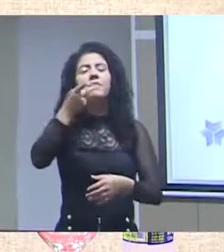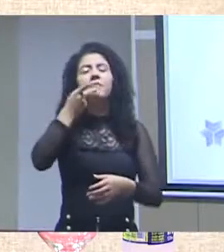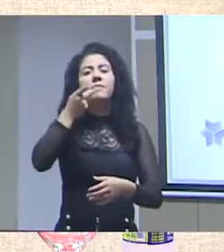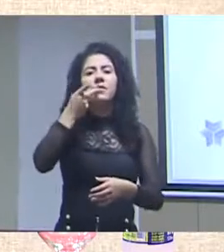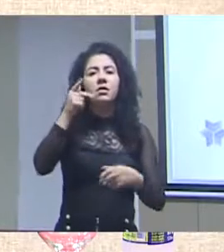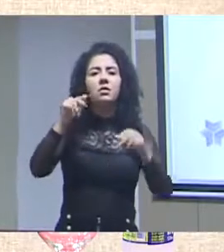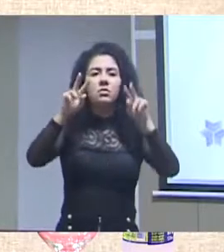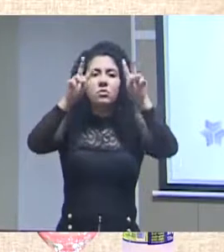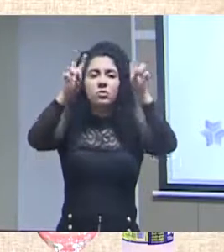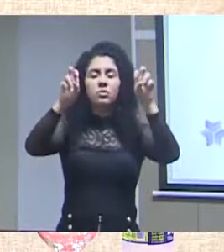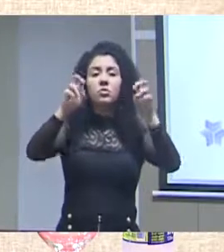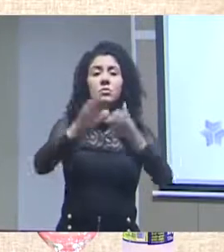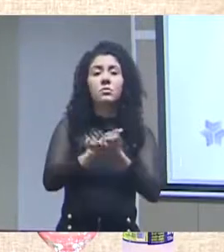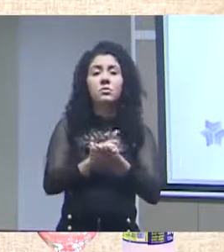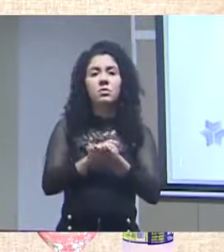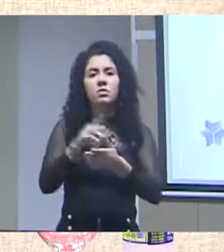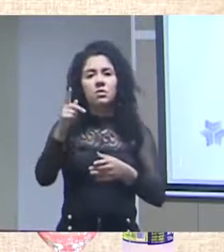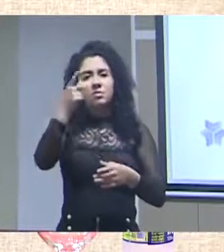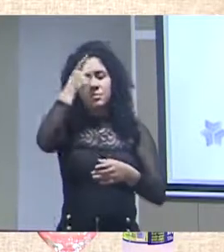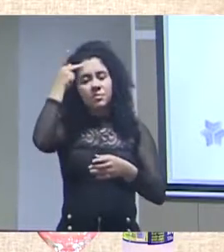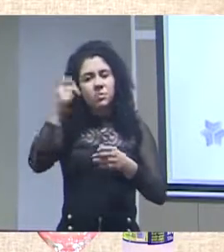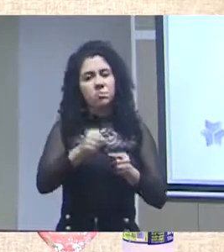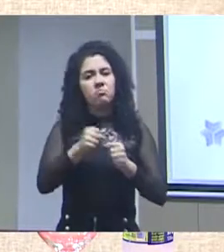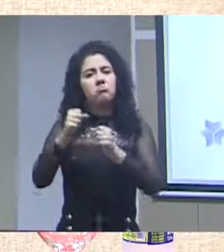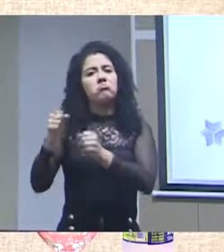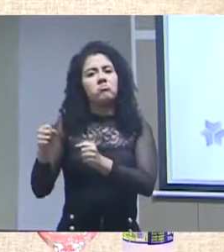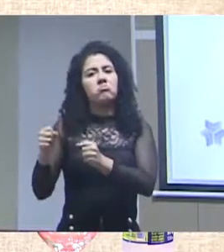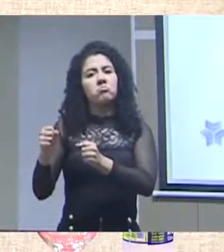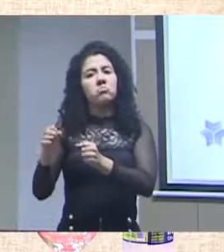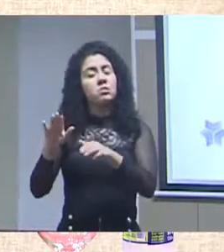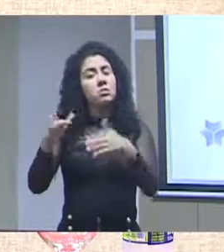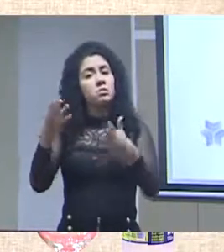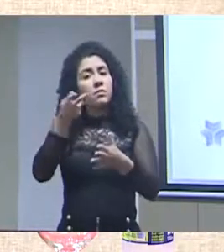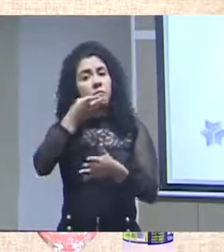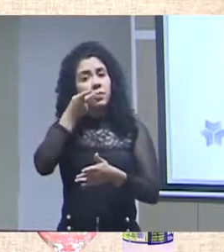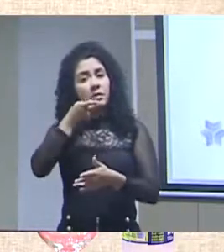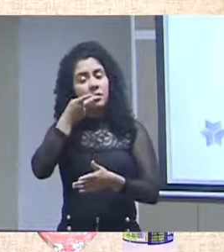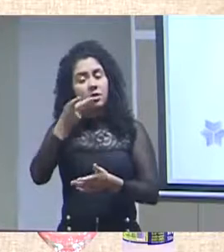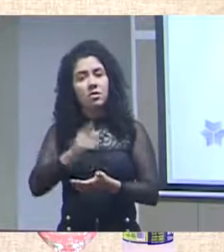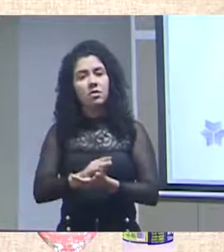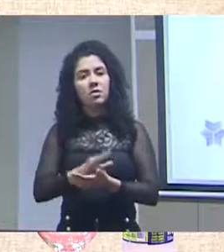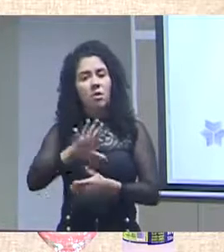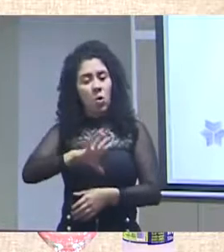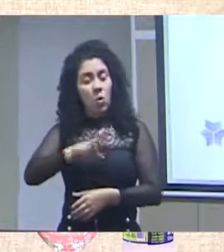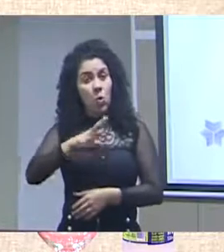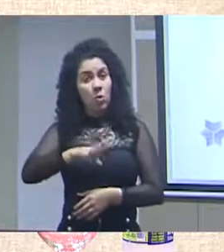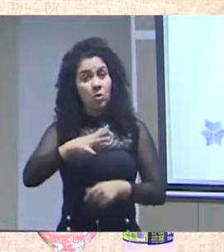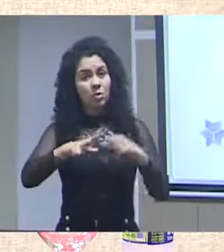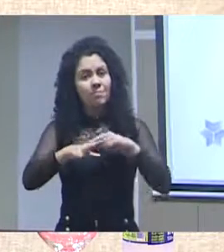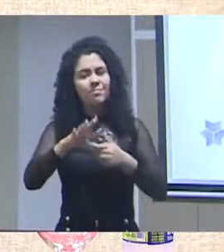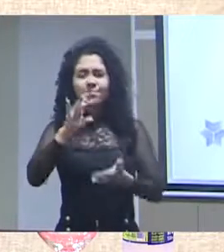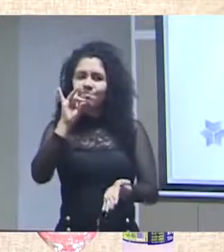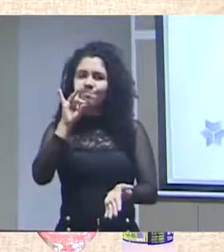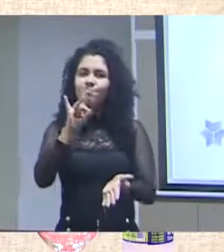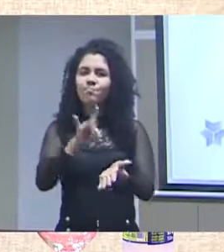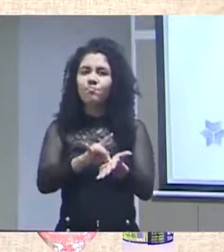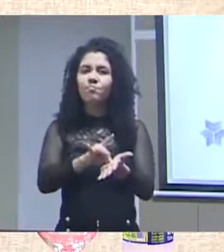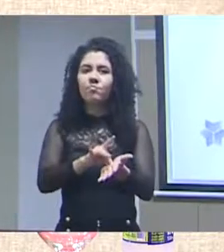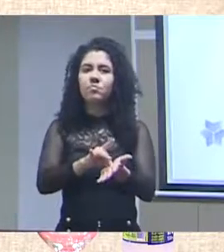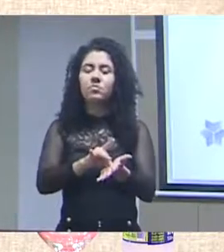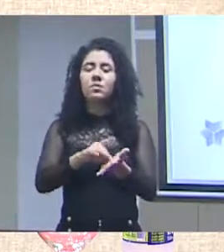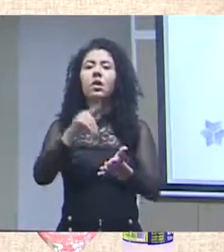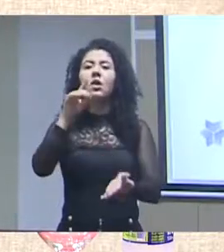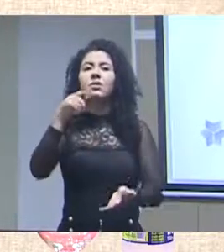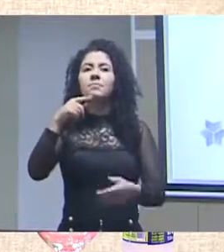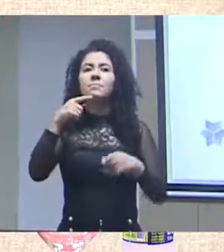em relação aos mais empoderados. E sempre colocando que a coragem da verdade coloca